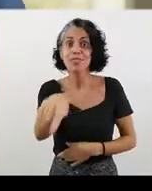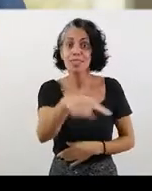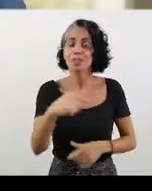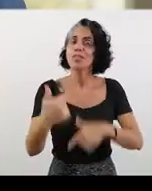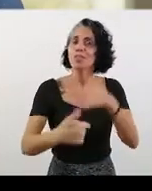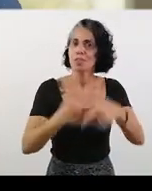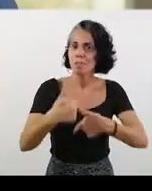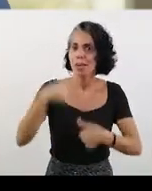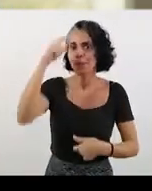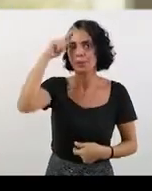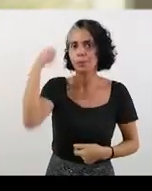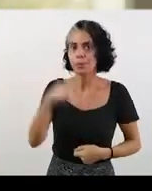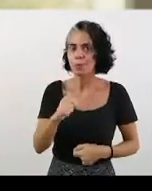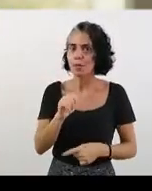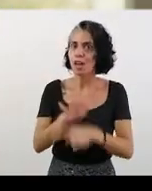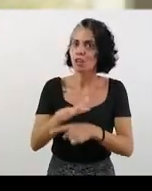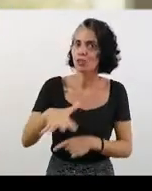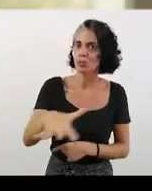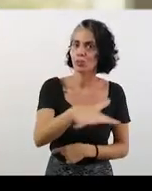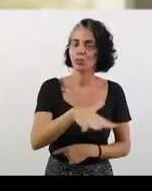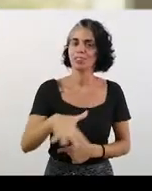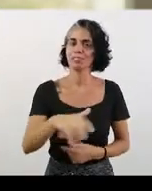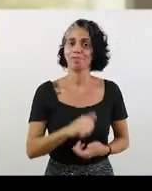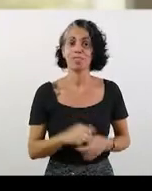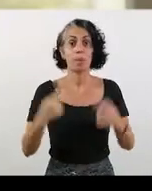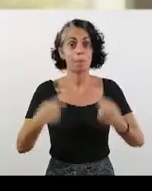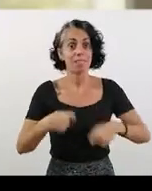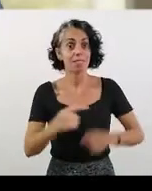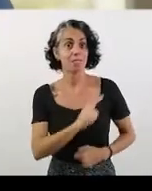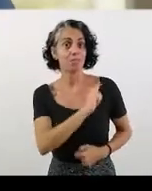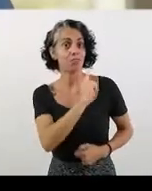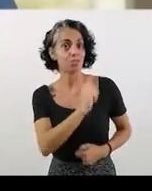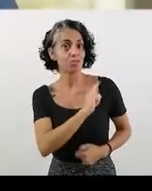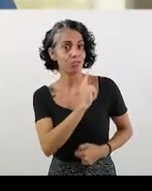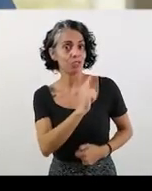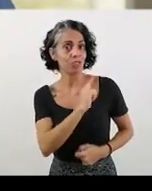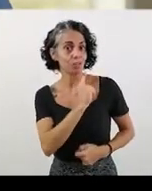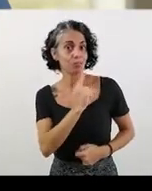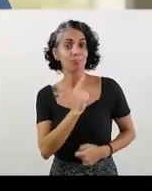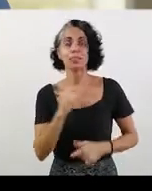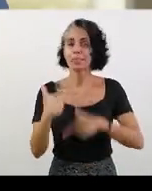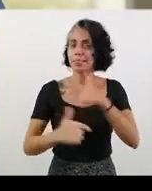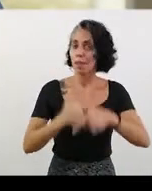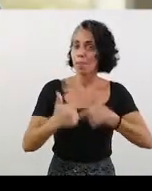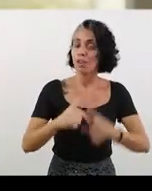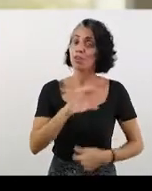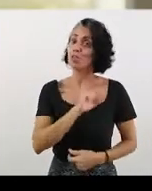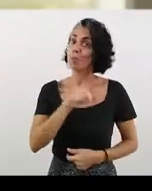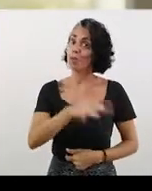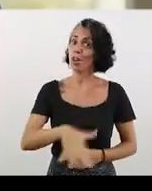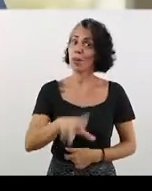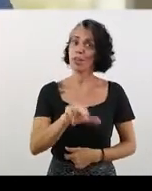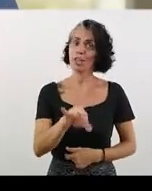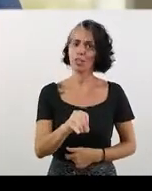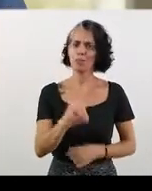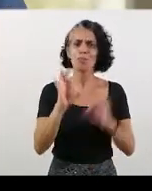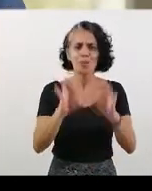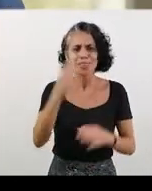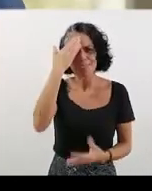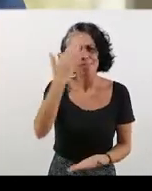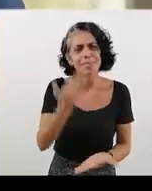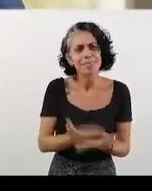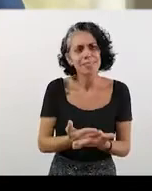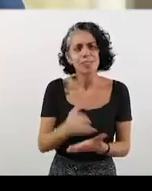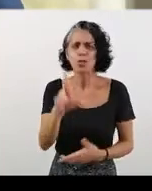trabalham duro para melhorar a vida da população. Precisamos de gestão, de muito trabalho e de amor ao Rio. Pode ter